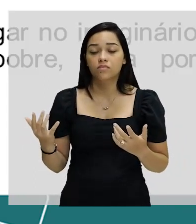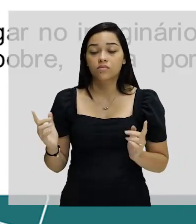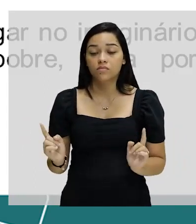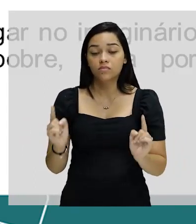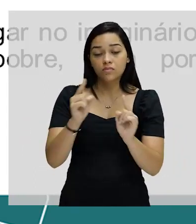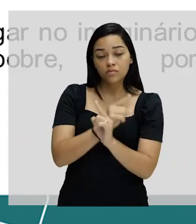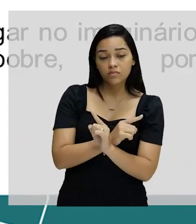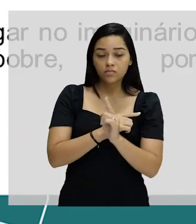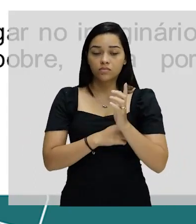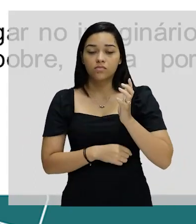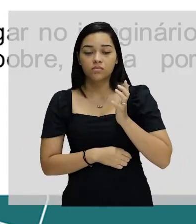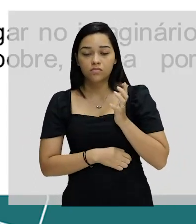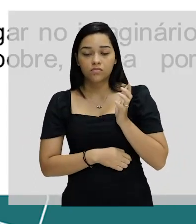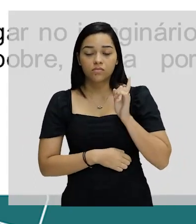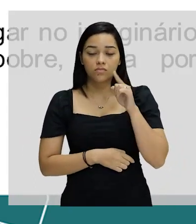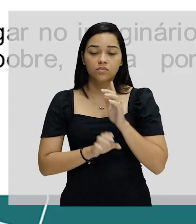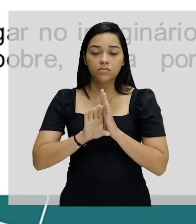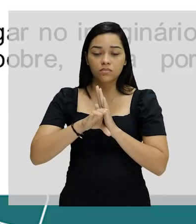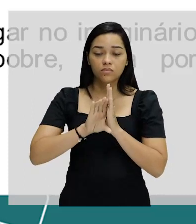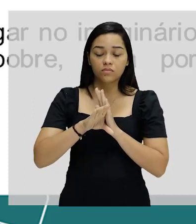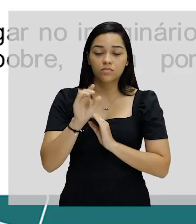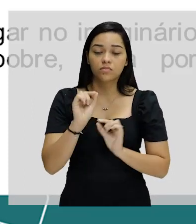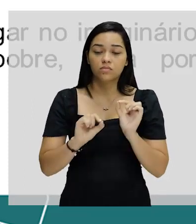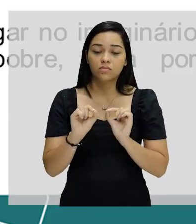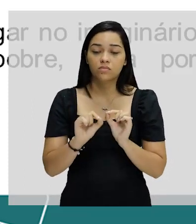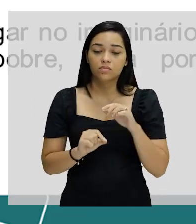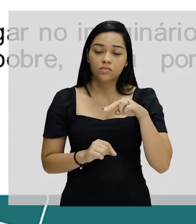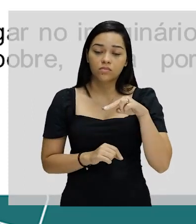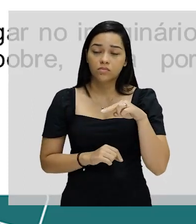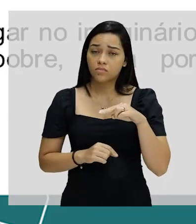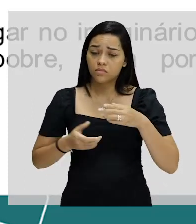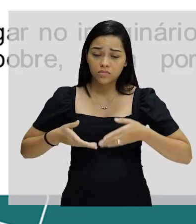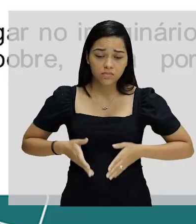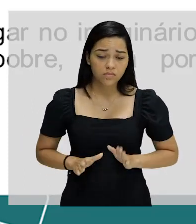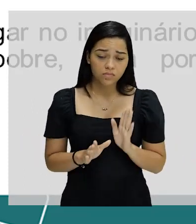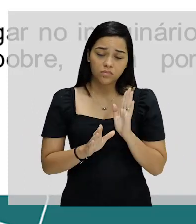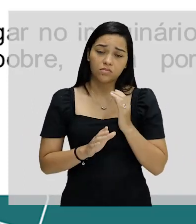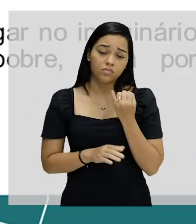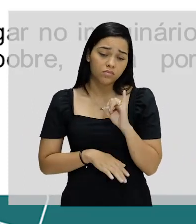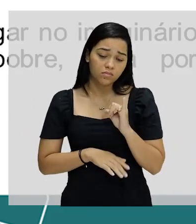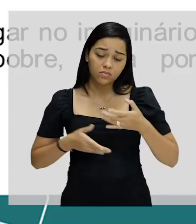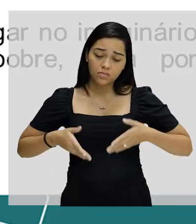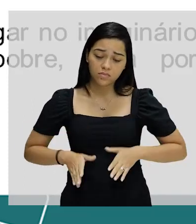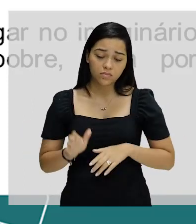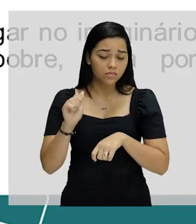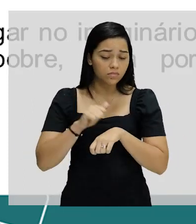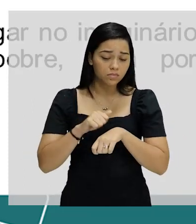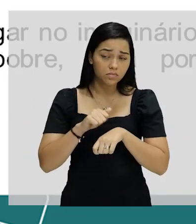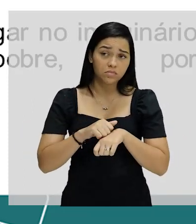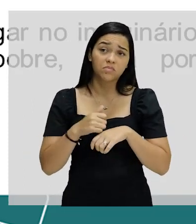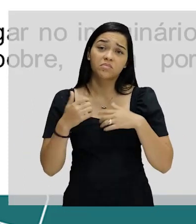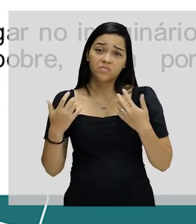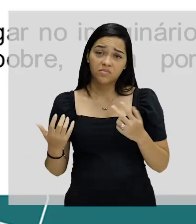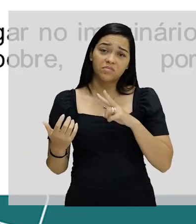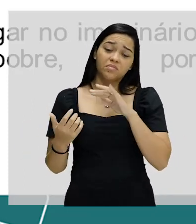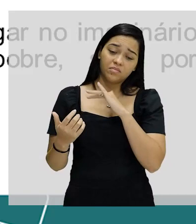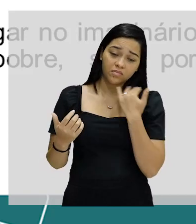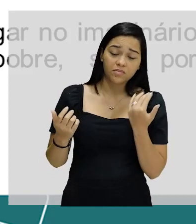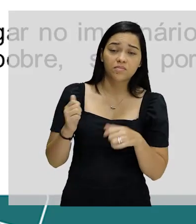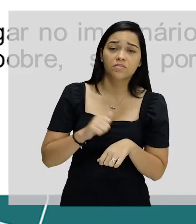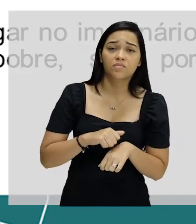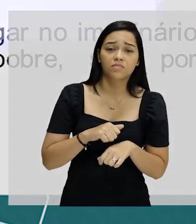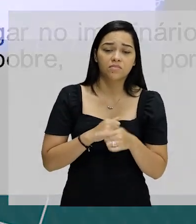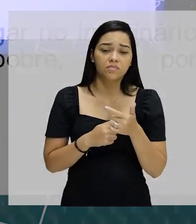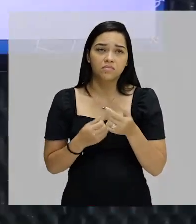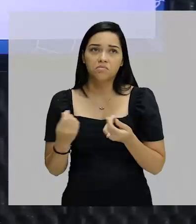riqueza e era definida como uma condição de nascença. Então era assim, se a pessoa nascesse pobre, provavelmente ela ia morrer pobre.